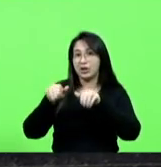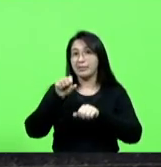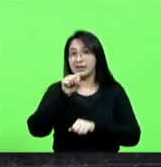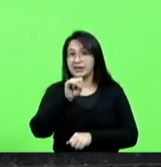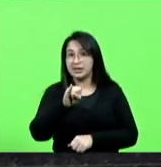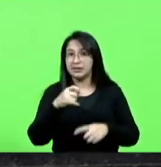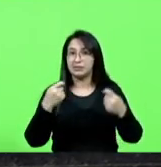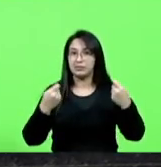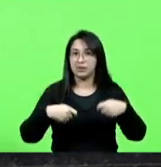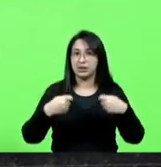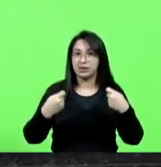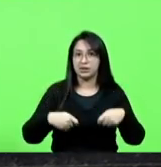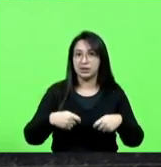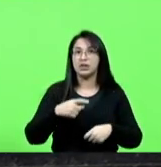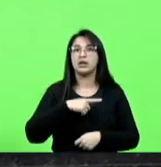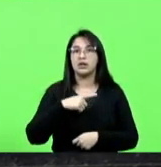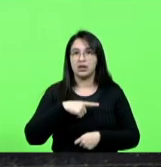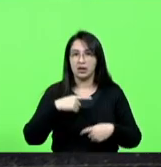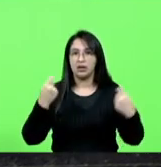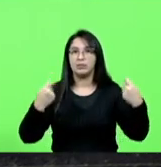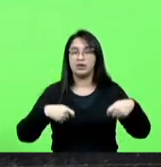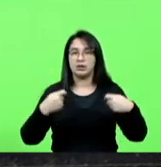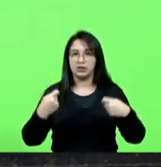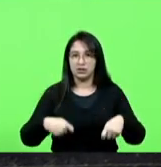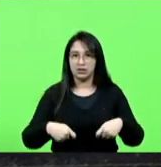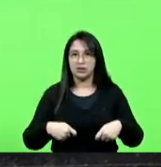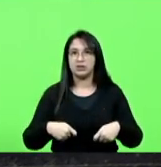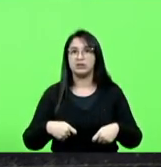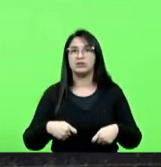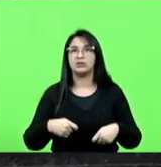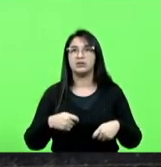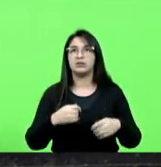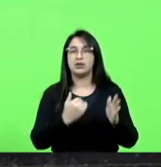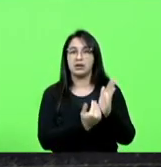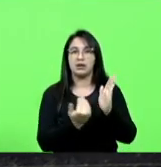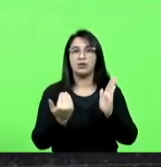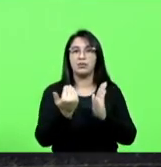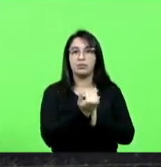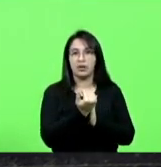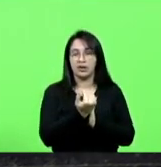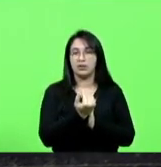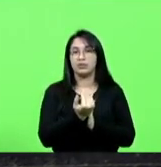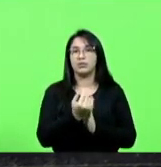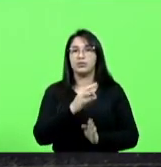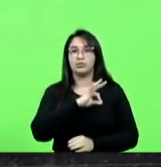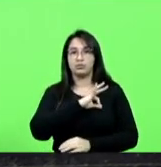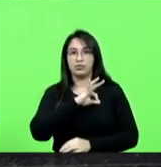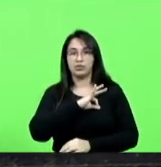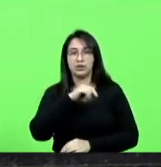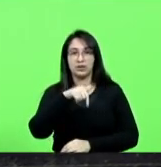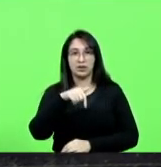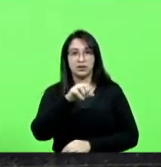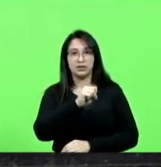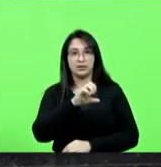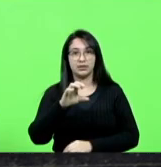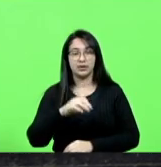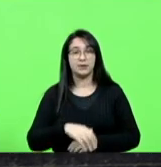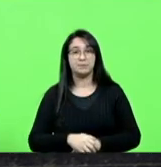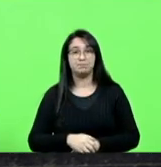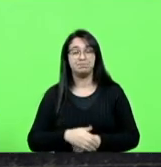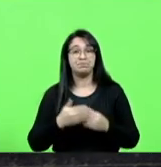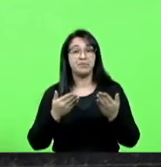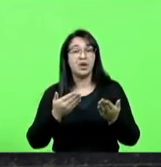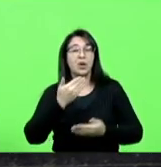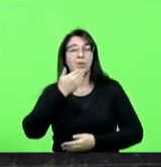necessidade e há necessidade de incremento do efetivo policial militar em Santa Catarina e o pleito o